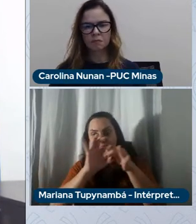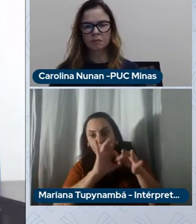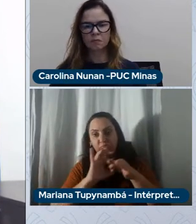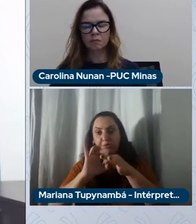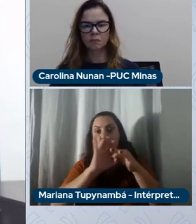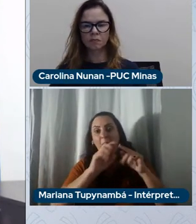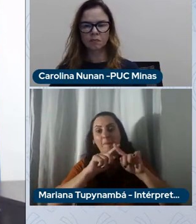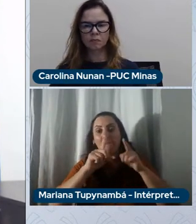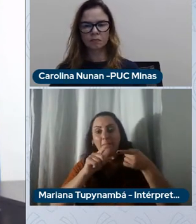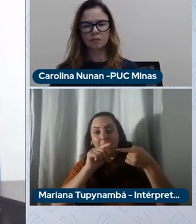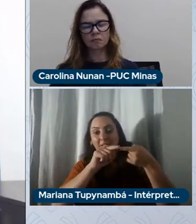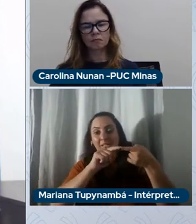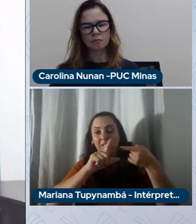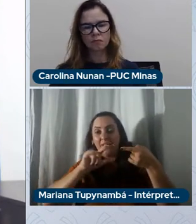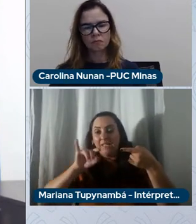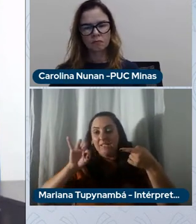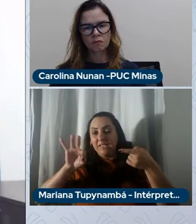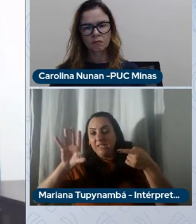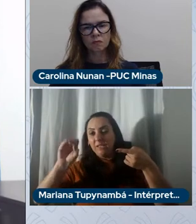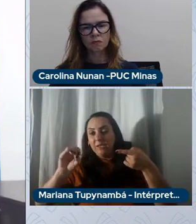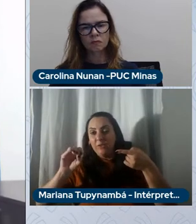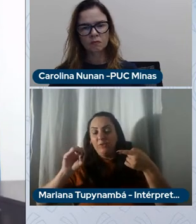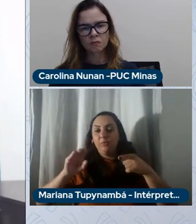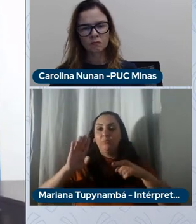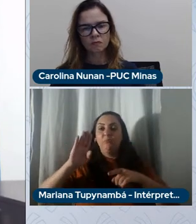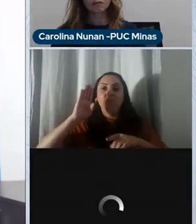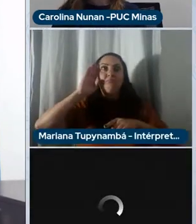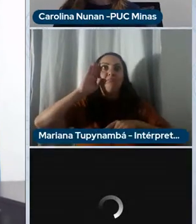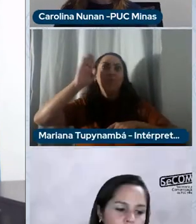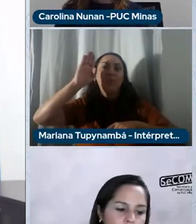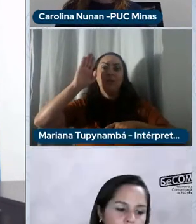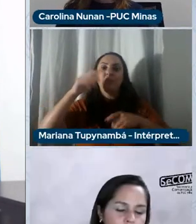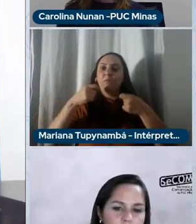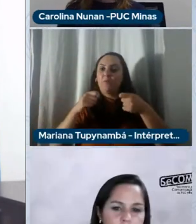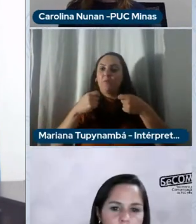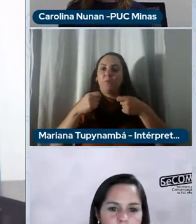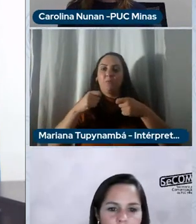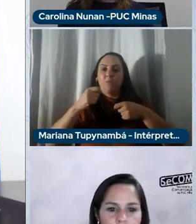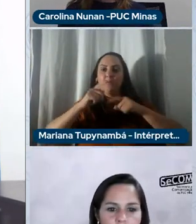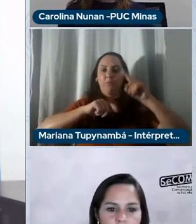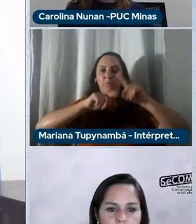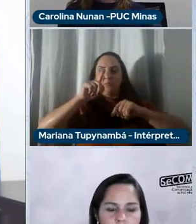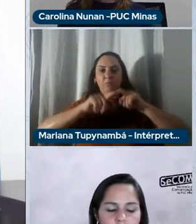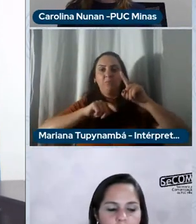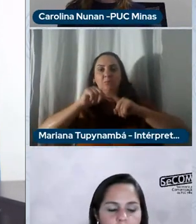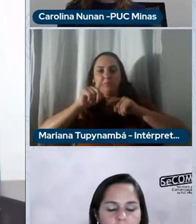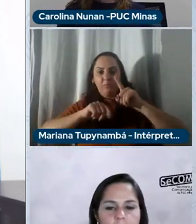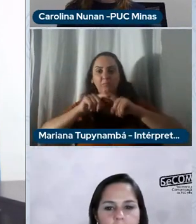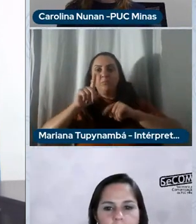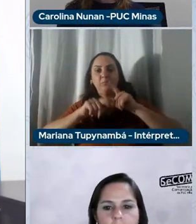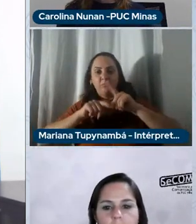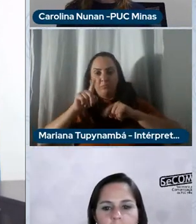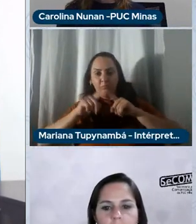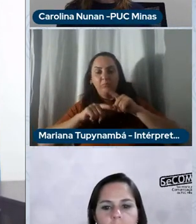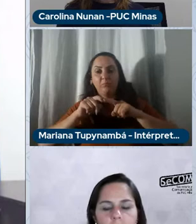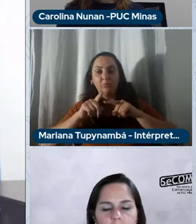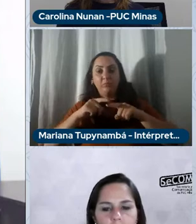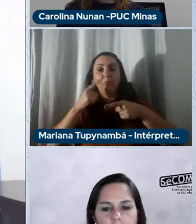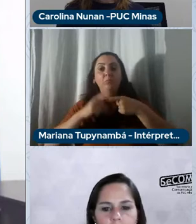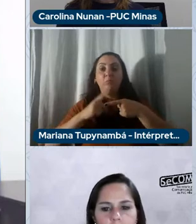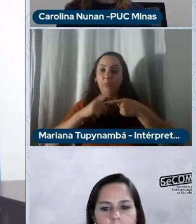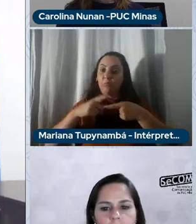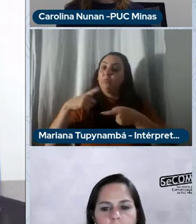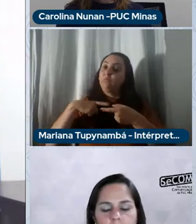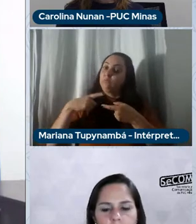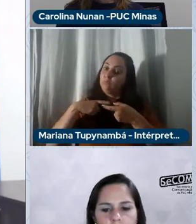segurança de disponibilidade de matéria-prima porque ele é abundante no mundo mas ainda os projetos que produzem